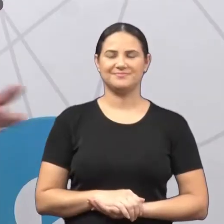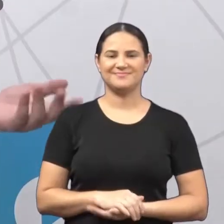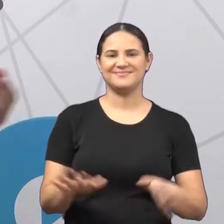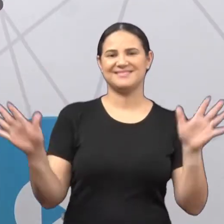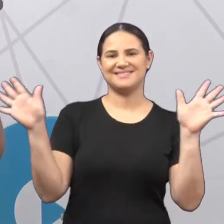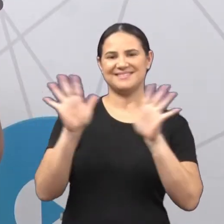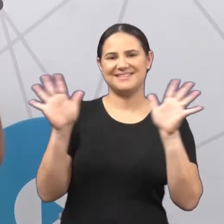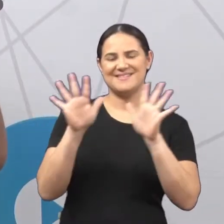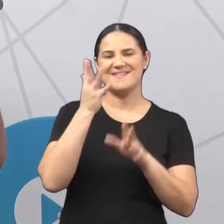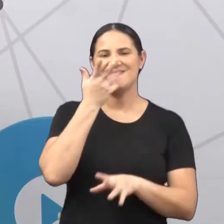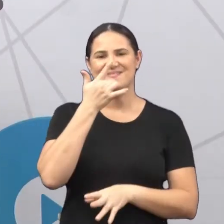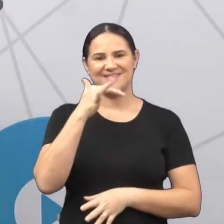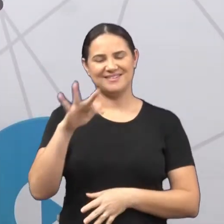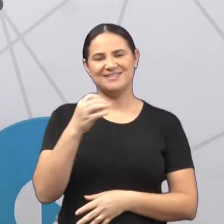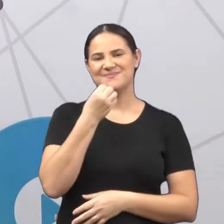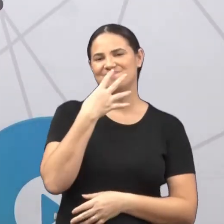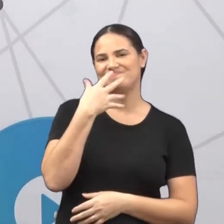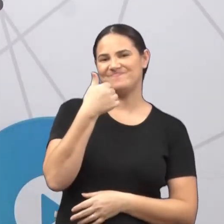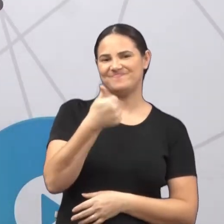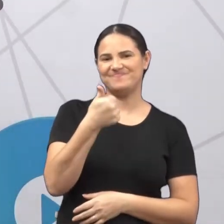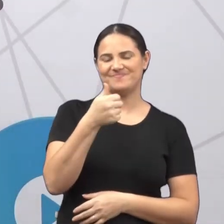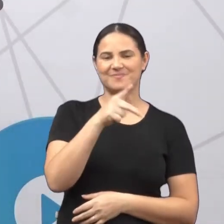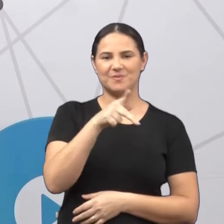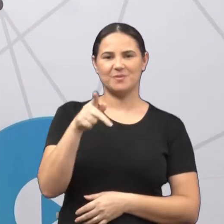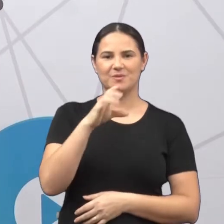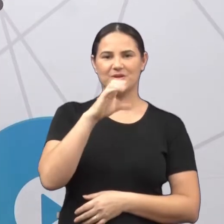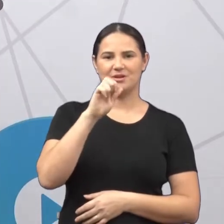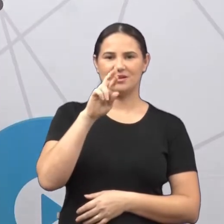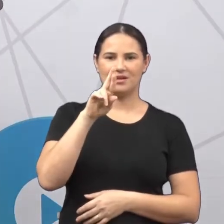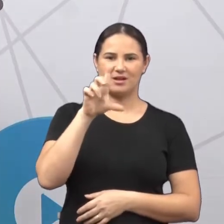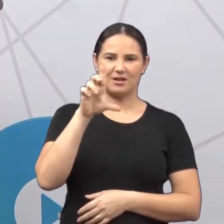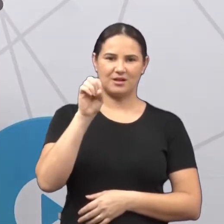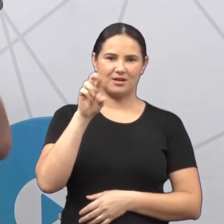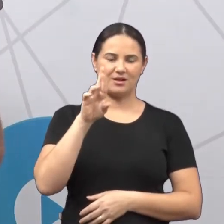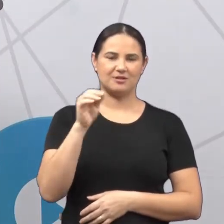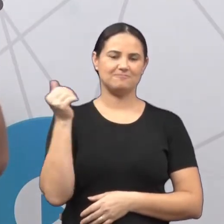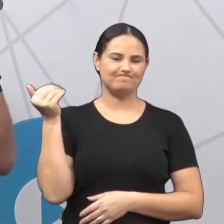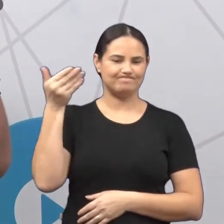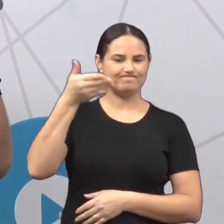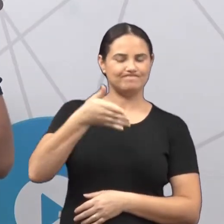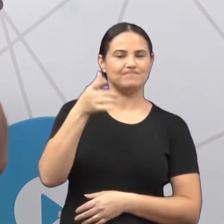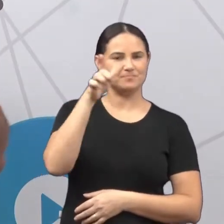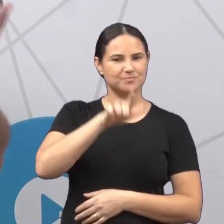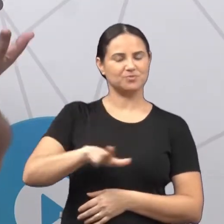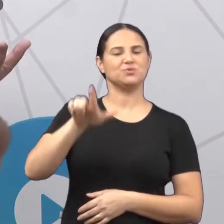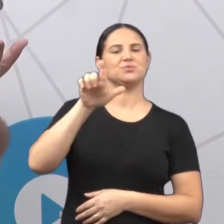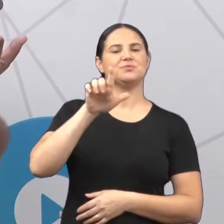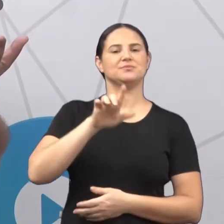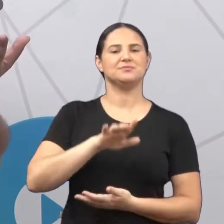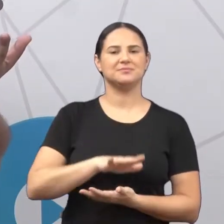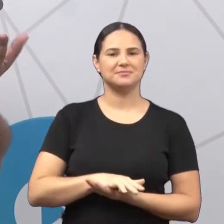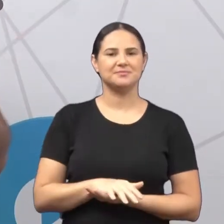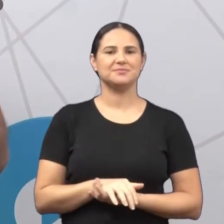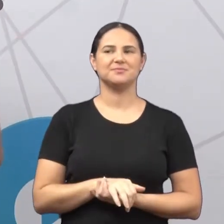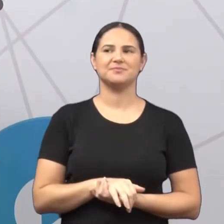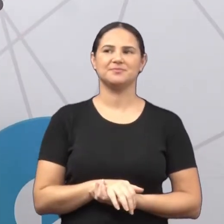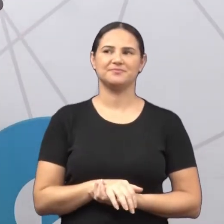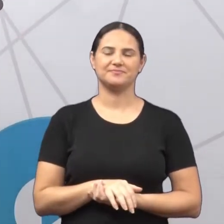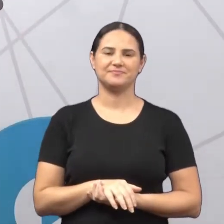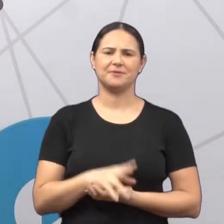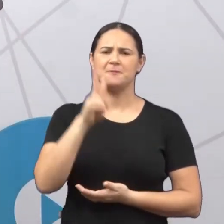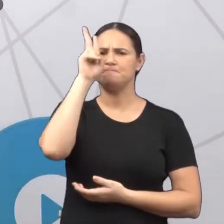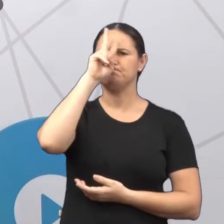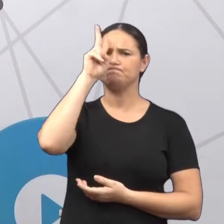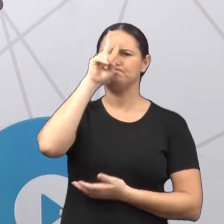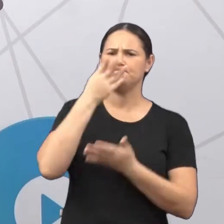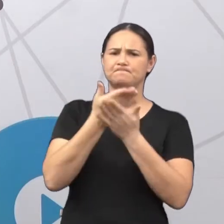Olá, Tudo bem? Eu sou o professor Carlos Lima, estou aqui de volta com vocês, novamente, né? Lembra